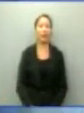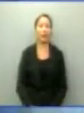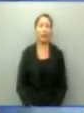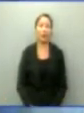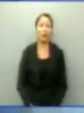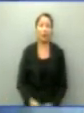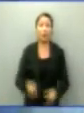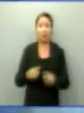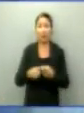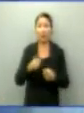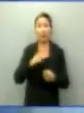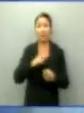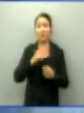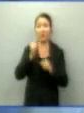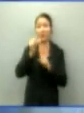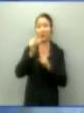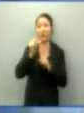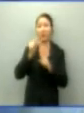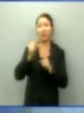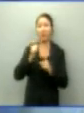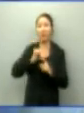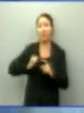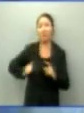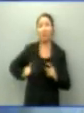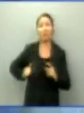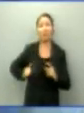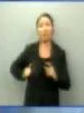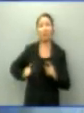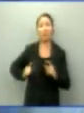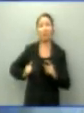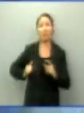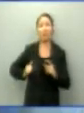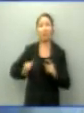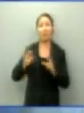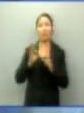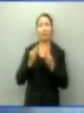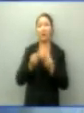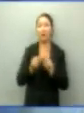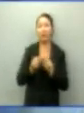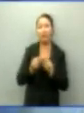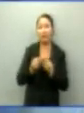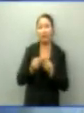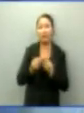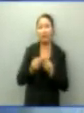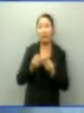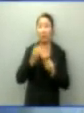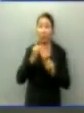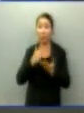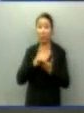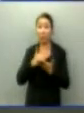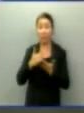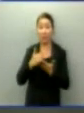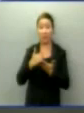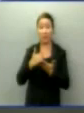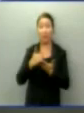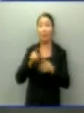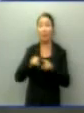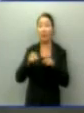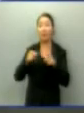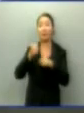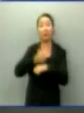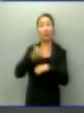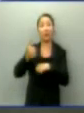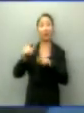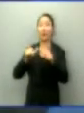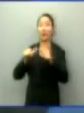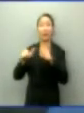elaborando, não vai surtir efeito. O que é feito que vai é através de medidas que desenvolvem o trabalho. Candidata Janete, satisfeita com a resposta?